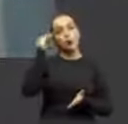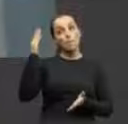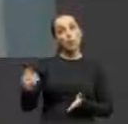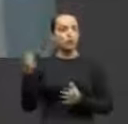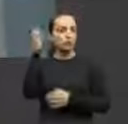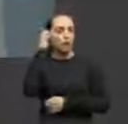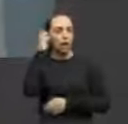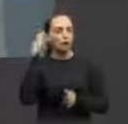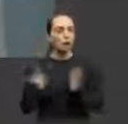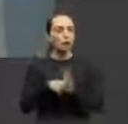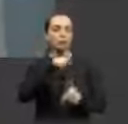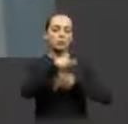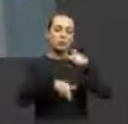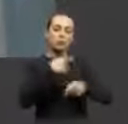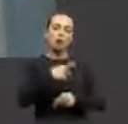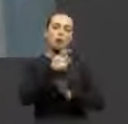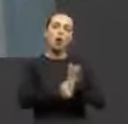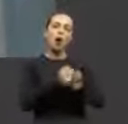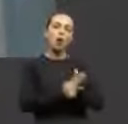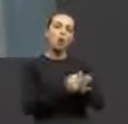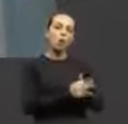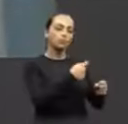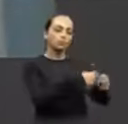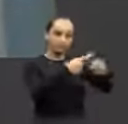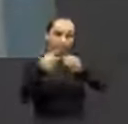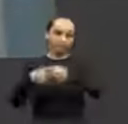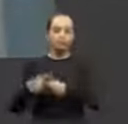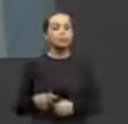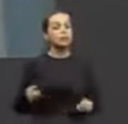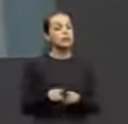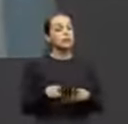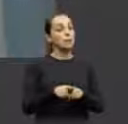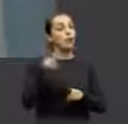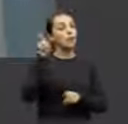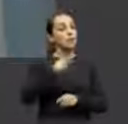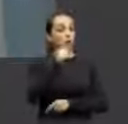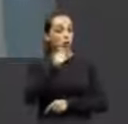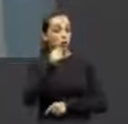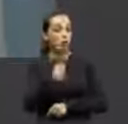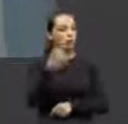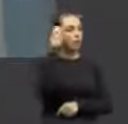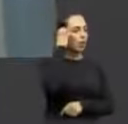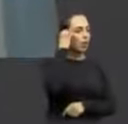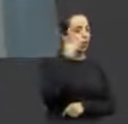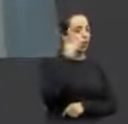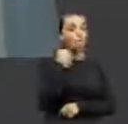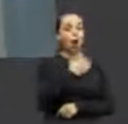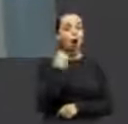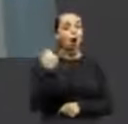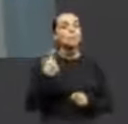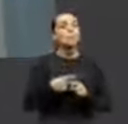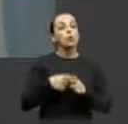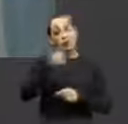jornalismo, atuando em Aralacuara e também em outras cidades. O jornalista e radialista não existiu após algumas semanas de internação na Santa